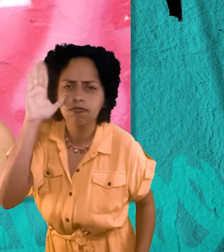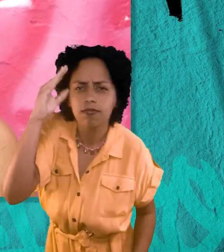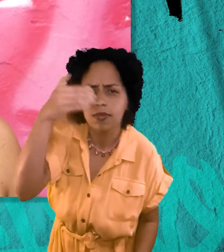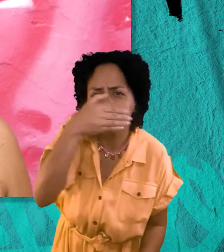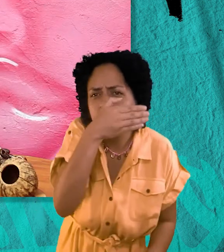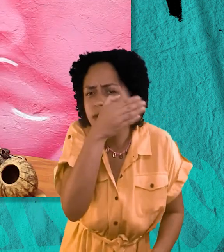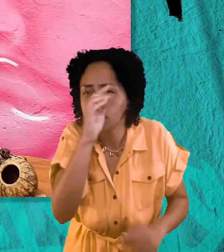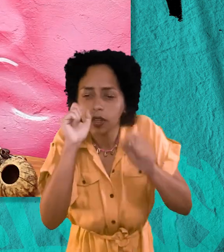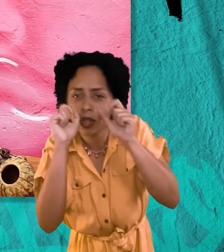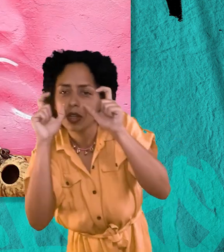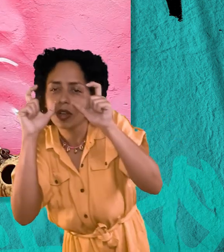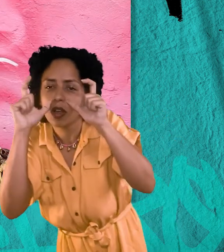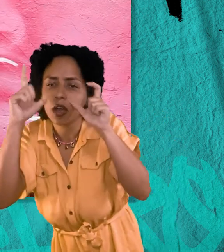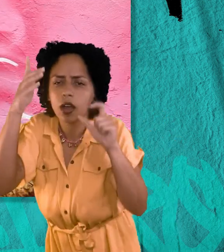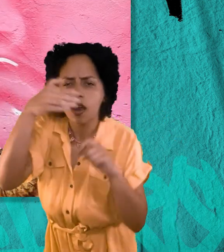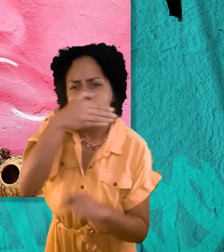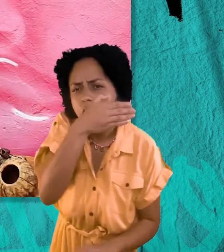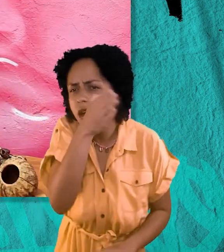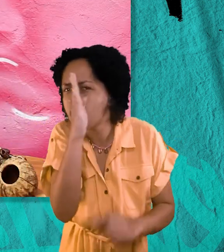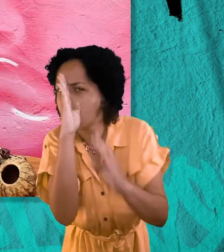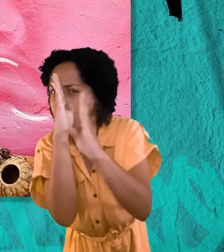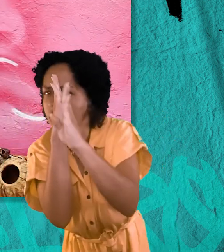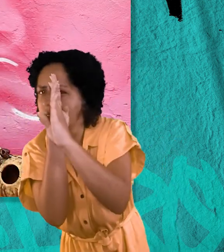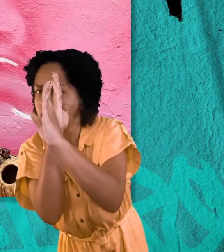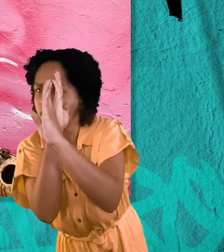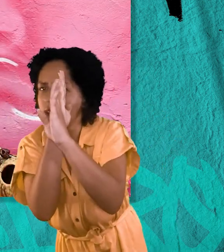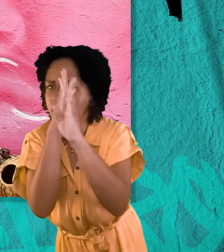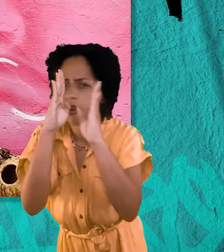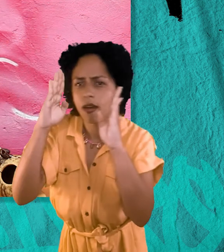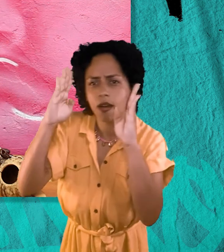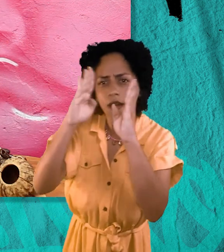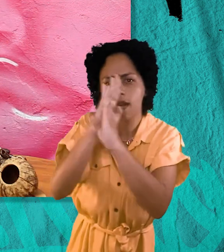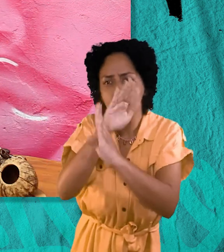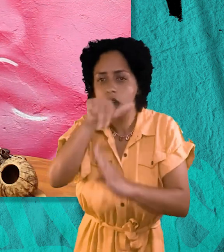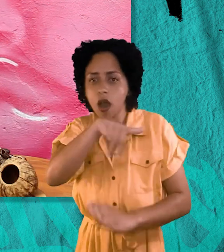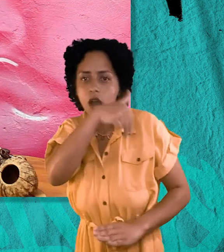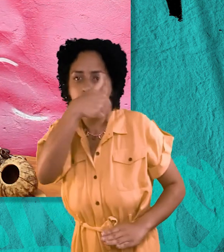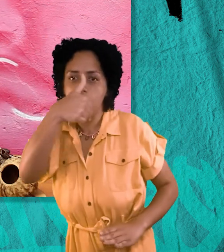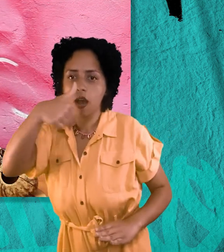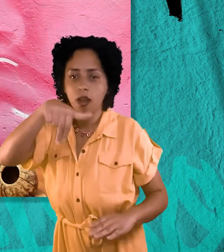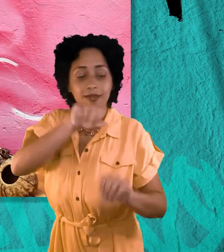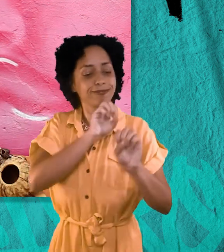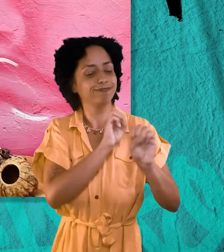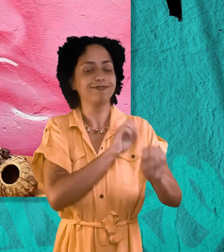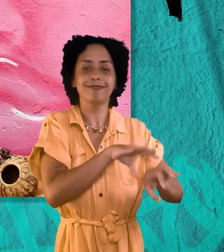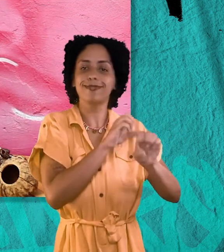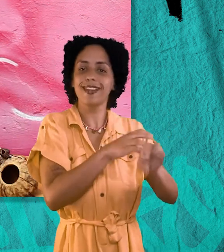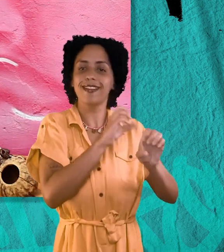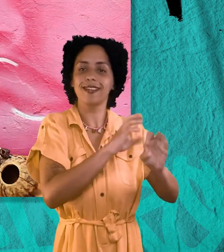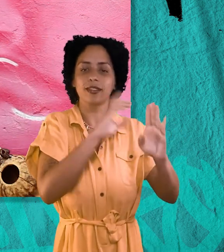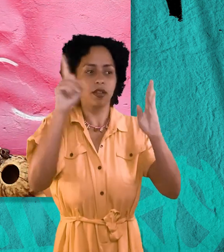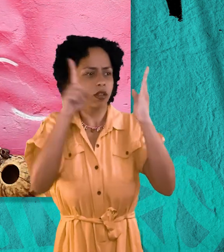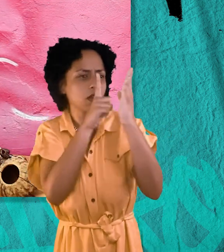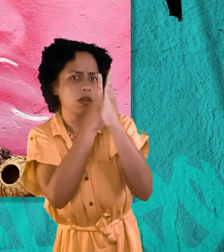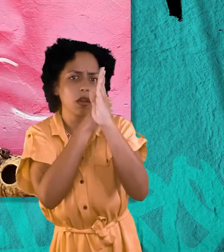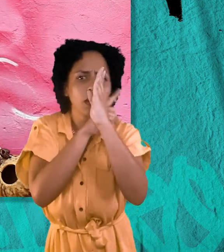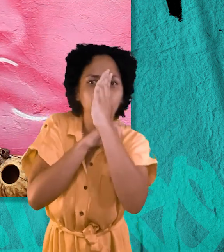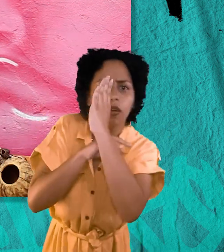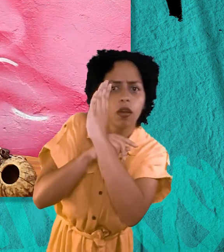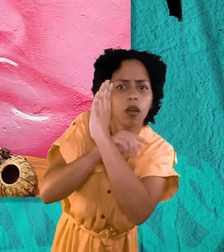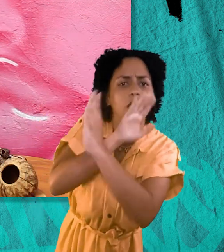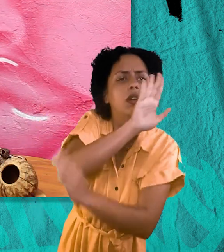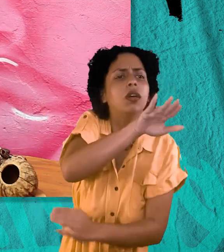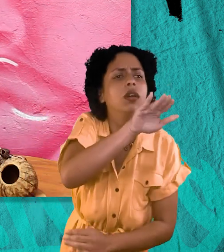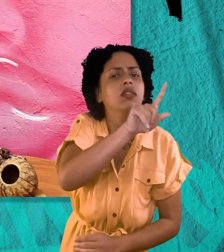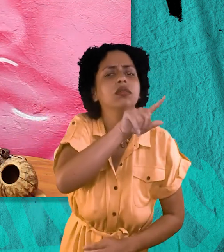frestas desse dia. E assim ficou parada no batente da porta da sala onde eu dava aula de música. Quando perguntei seu